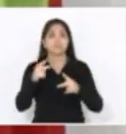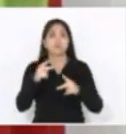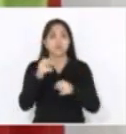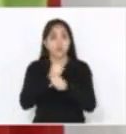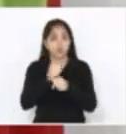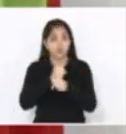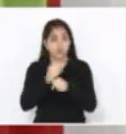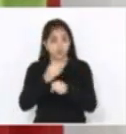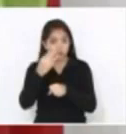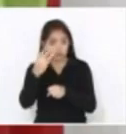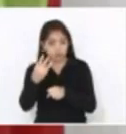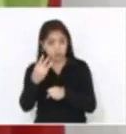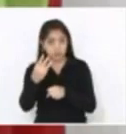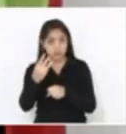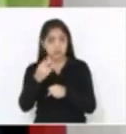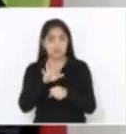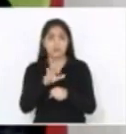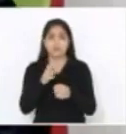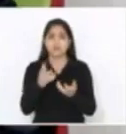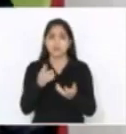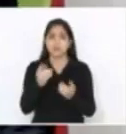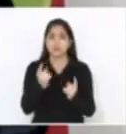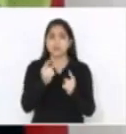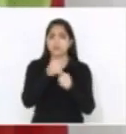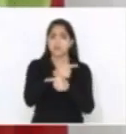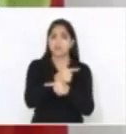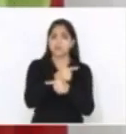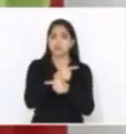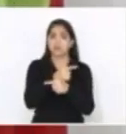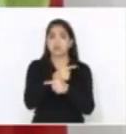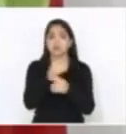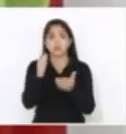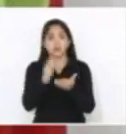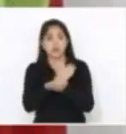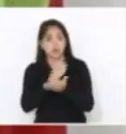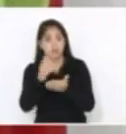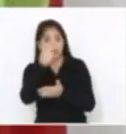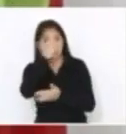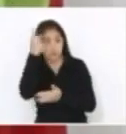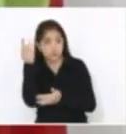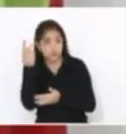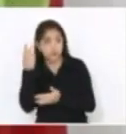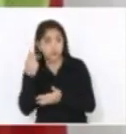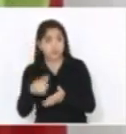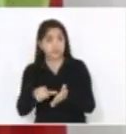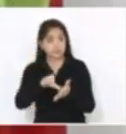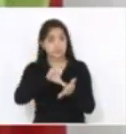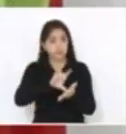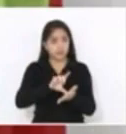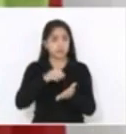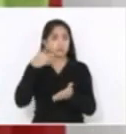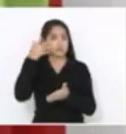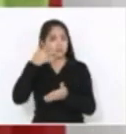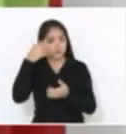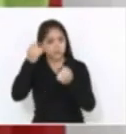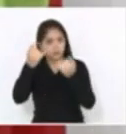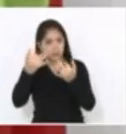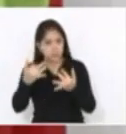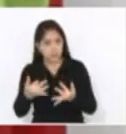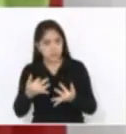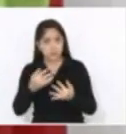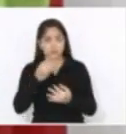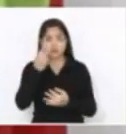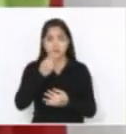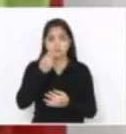aí, eu queria discordar de algumas pessoas que me antecederam, que dizendo que a